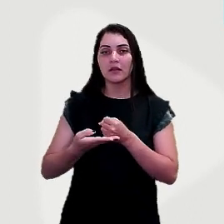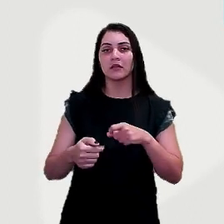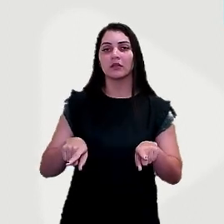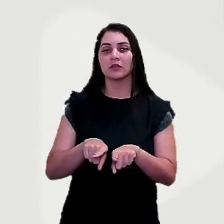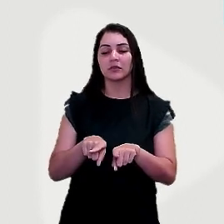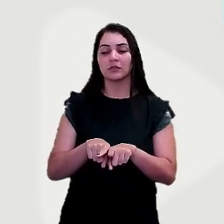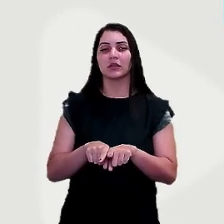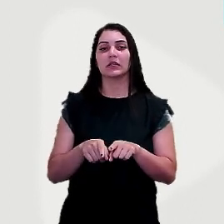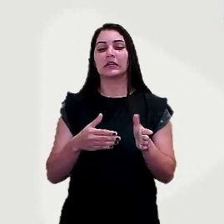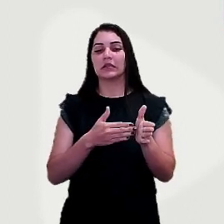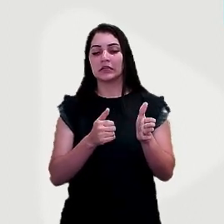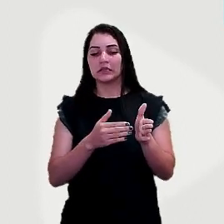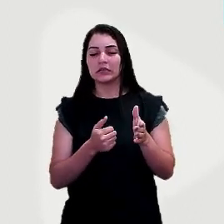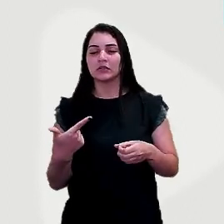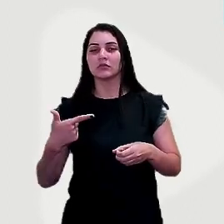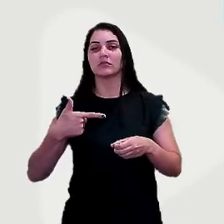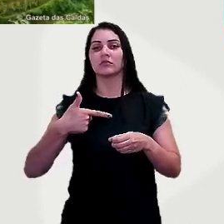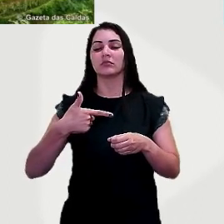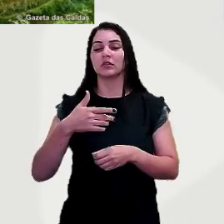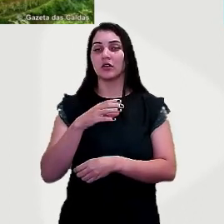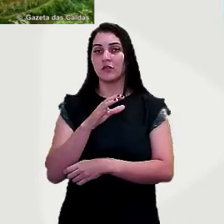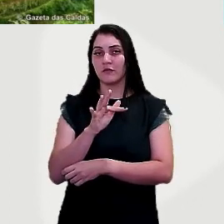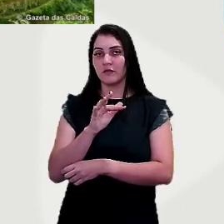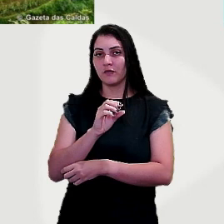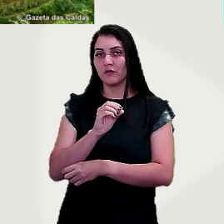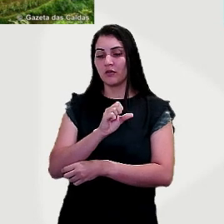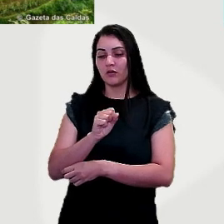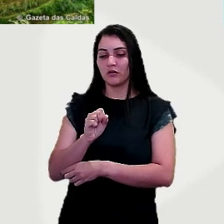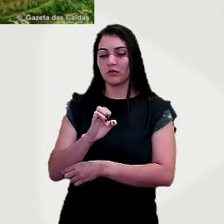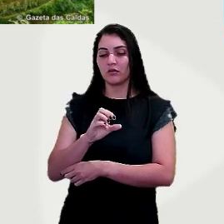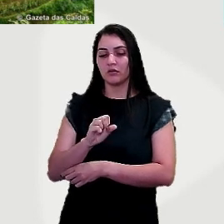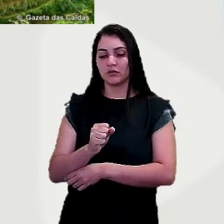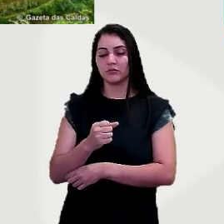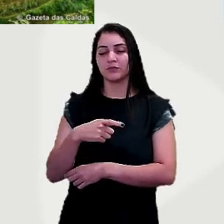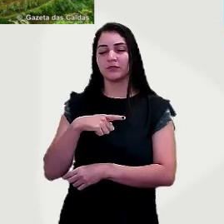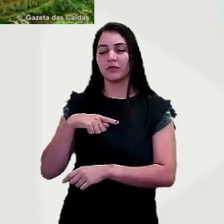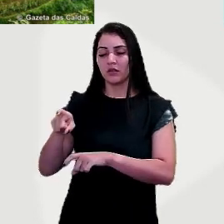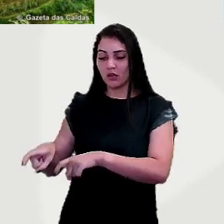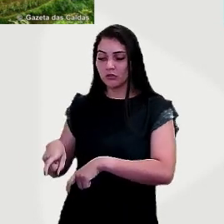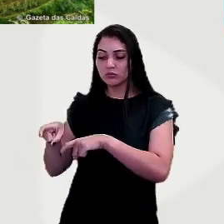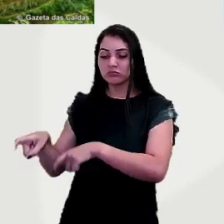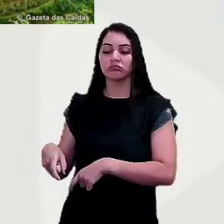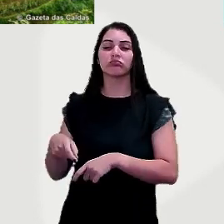restração de combustíveis fósseis. A água precuária tem destaque para a